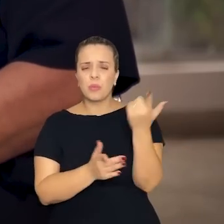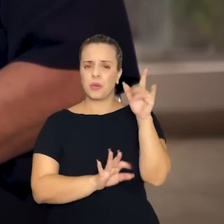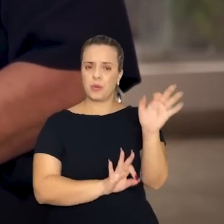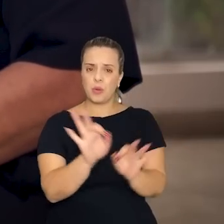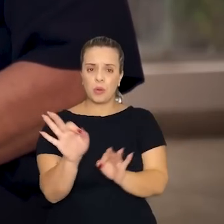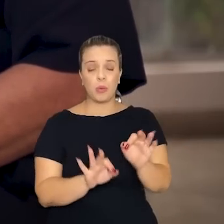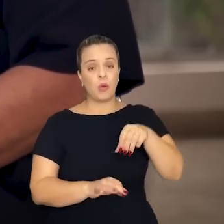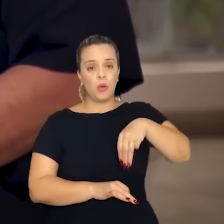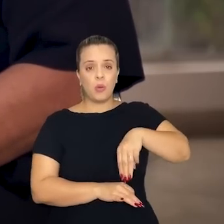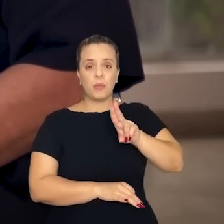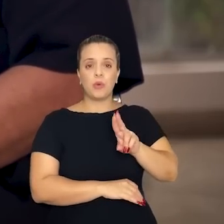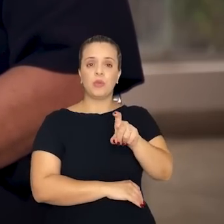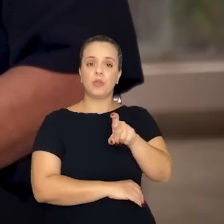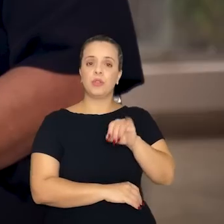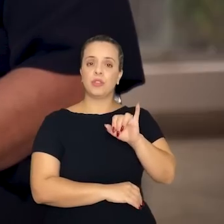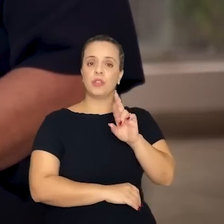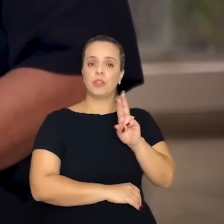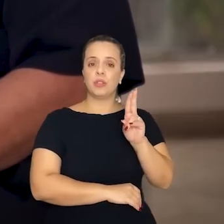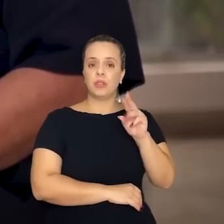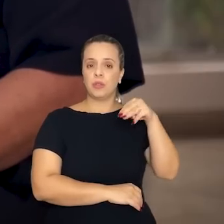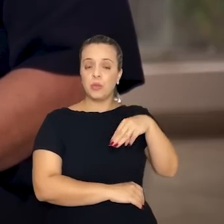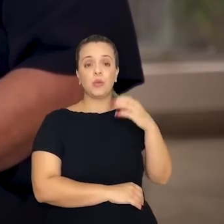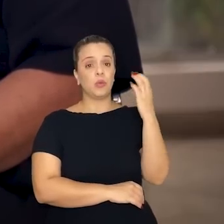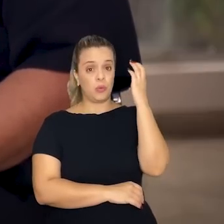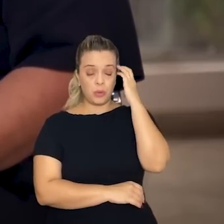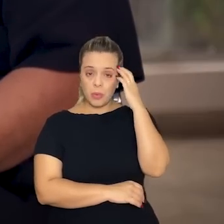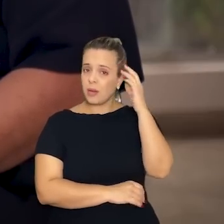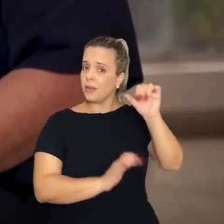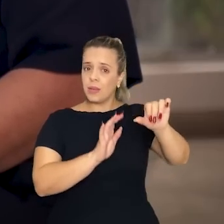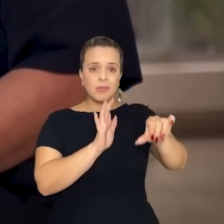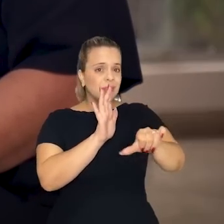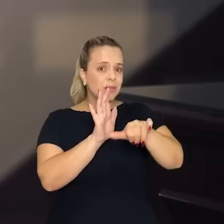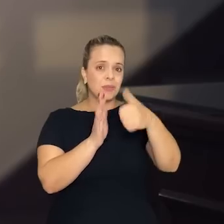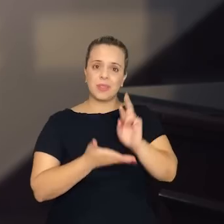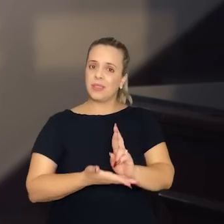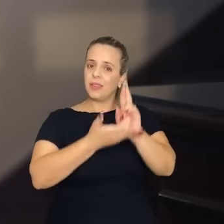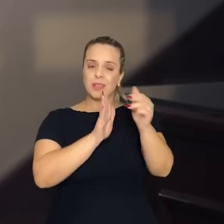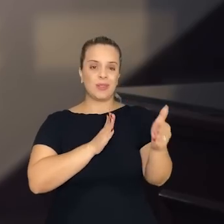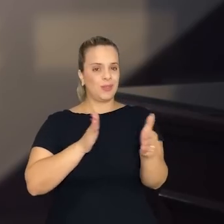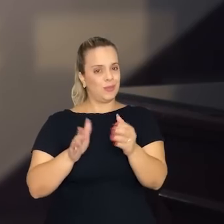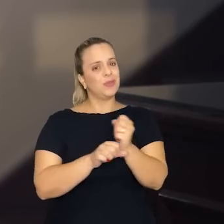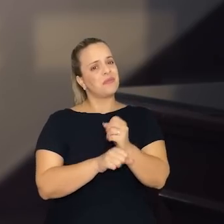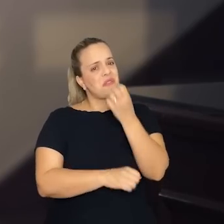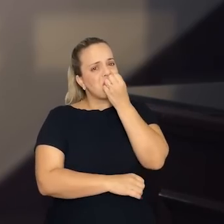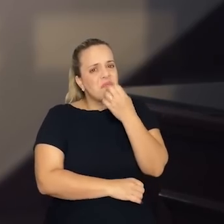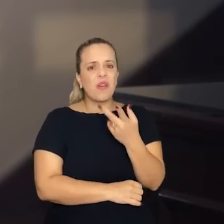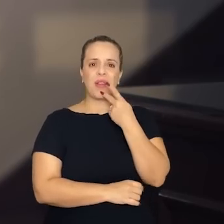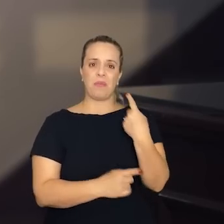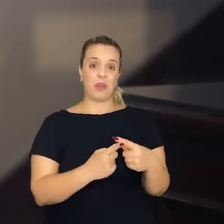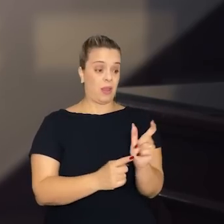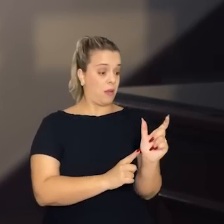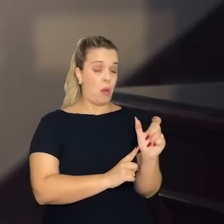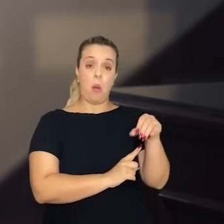cuiabano é, para mim, uma das primeiras referências dessa época. É bom dizer. Moxiru é uma palavra